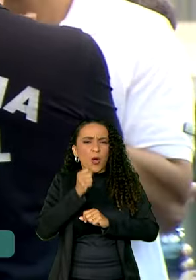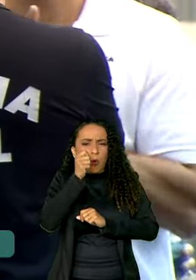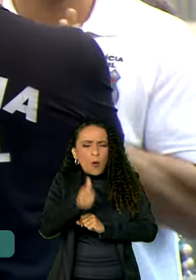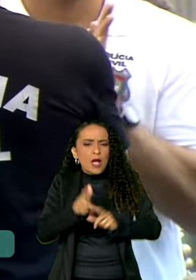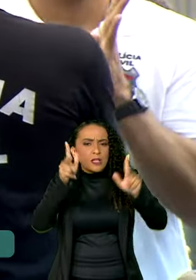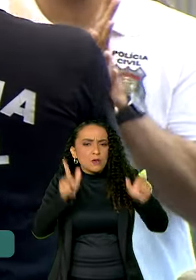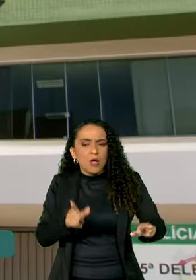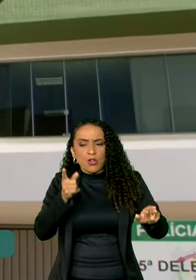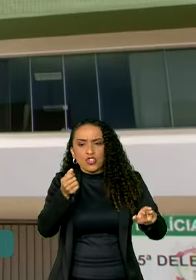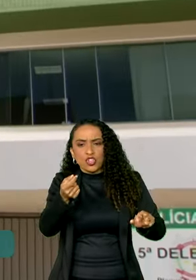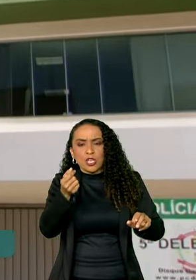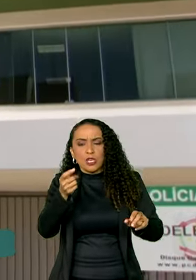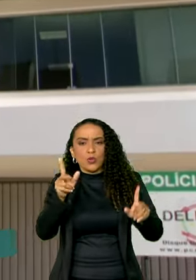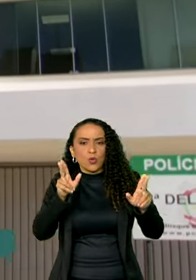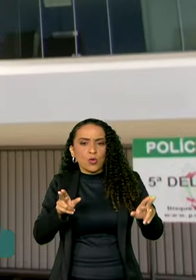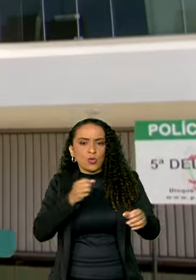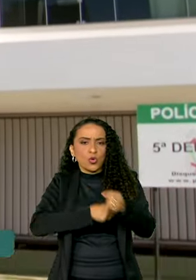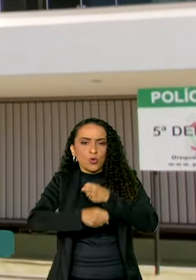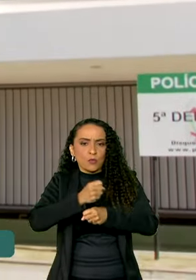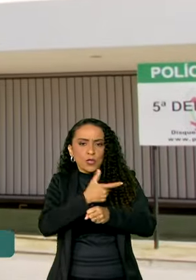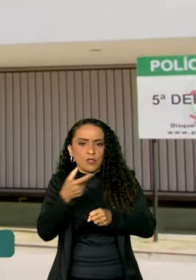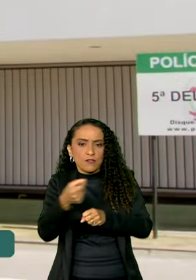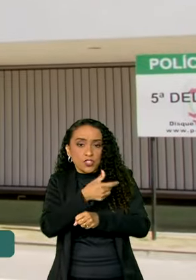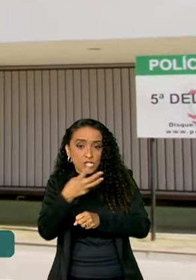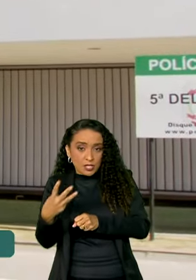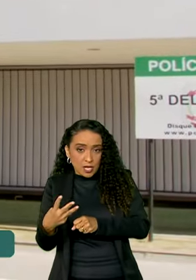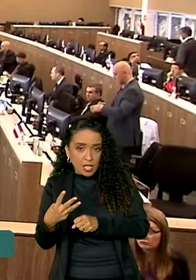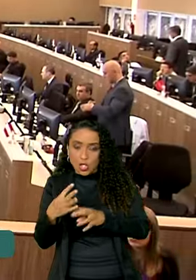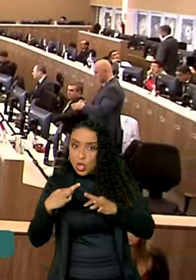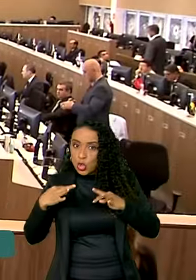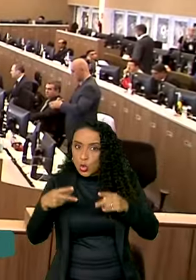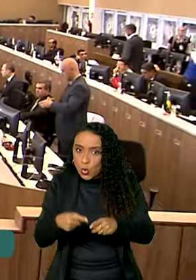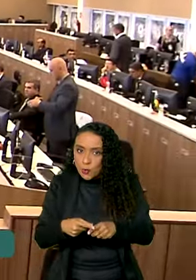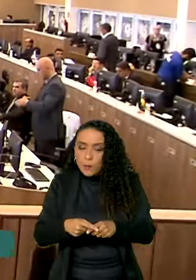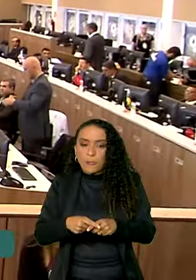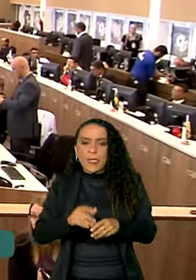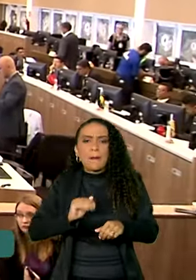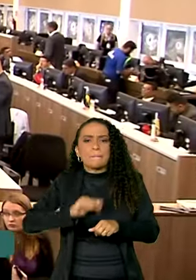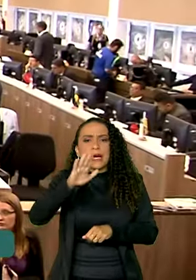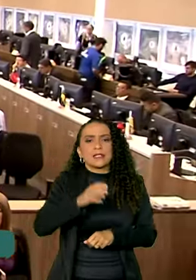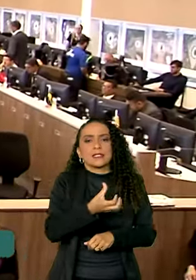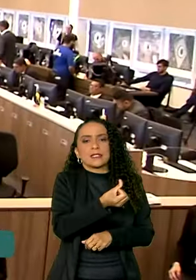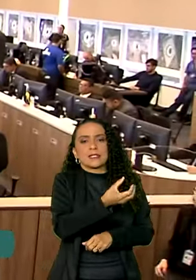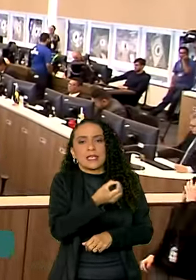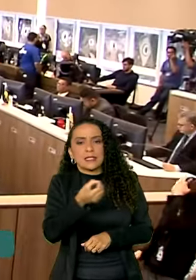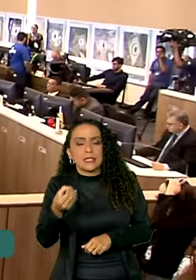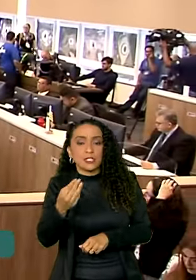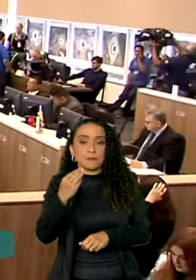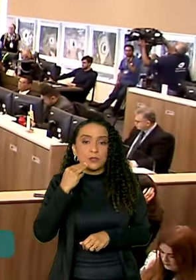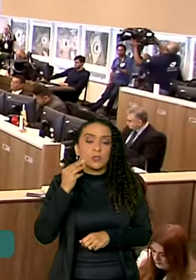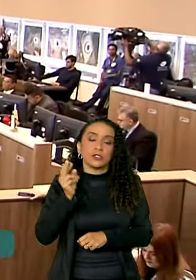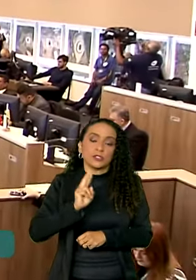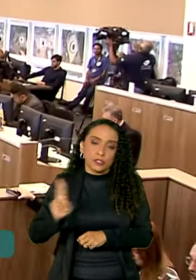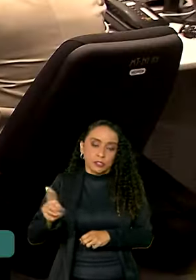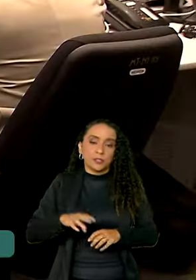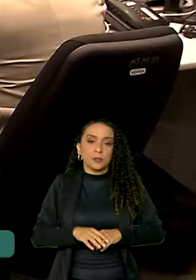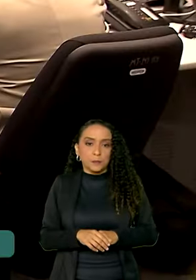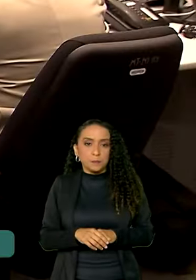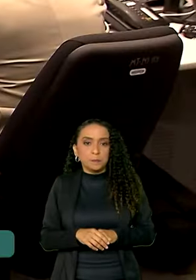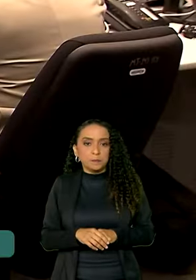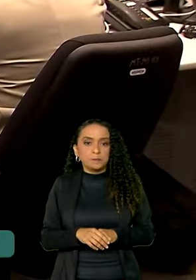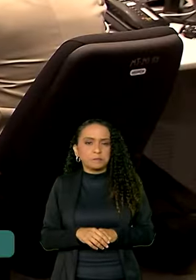mesma quantia do ano de 2023 inteiro, mais de 600 milhões de reais.